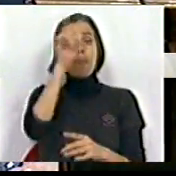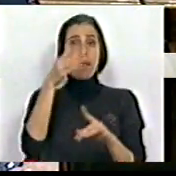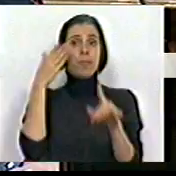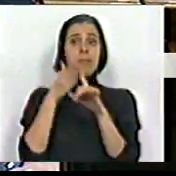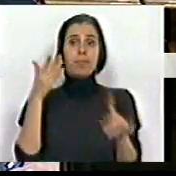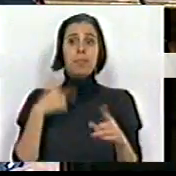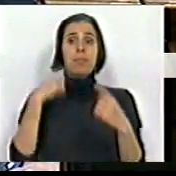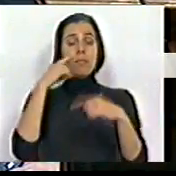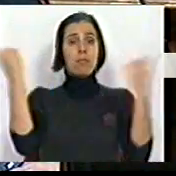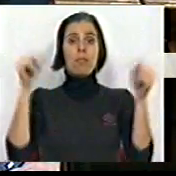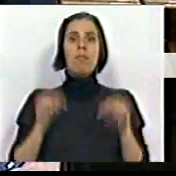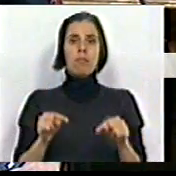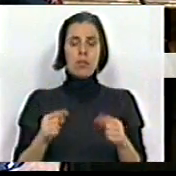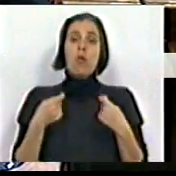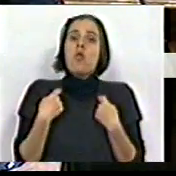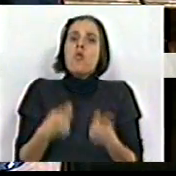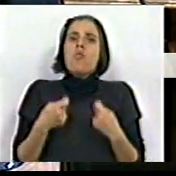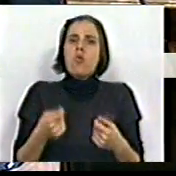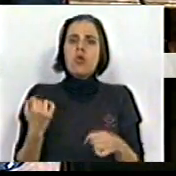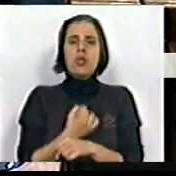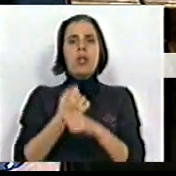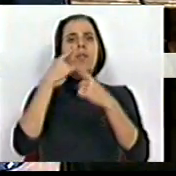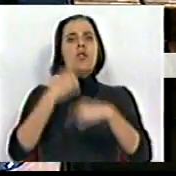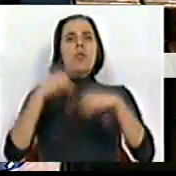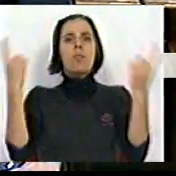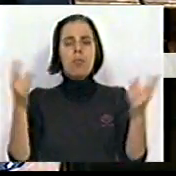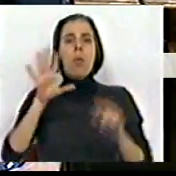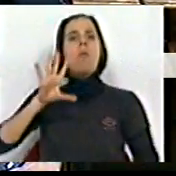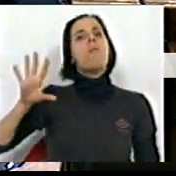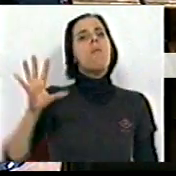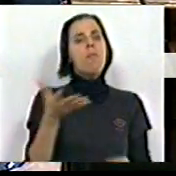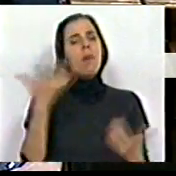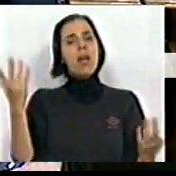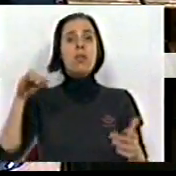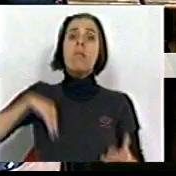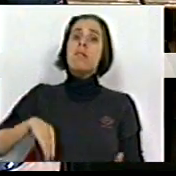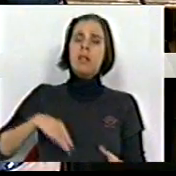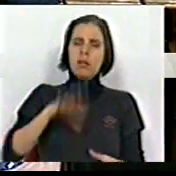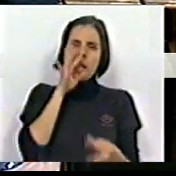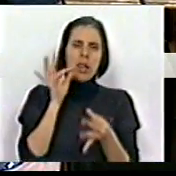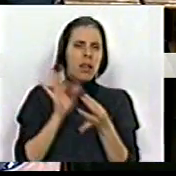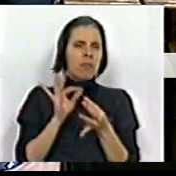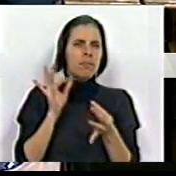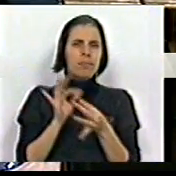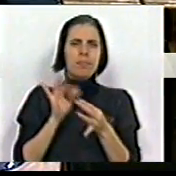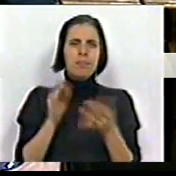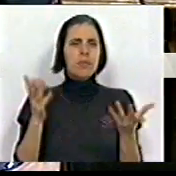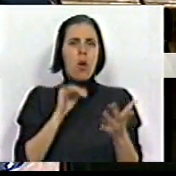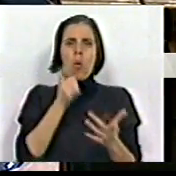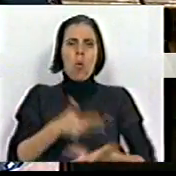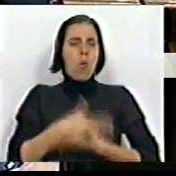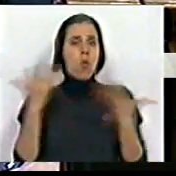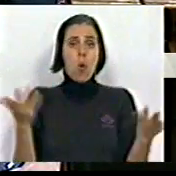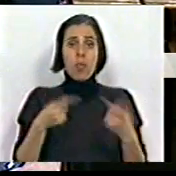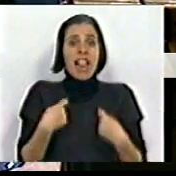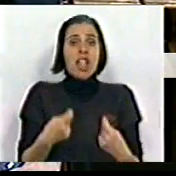concreta que aqui trazemos é dos custos dos serviços públicos para um país em que os salários são baixíssimos e incomportam